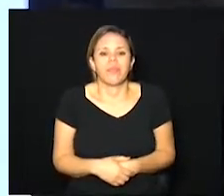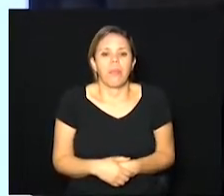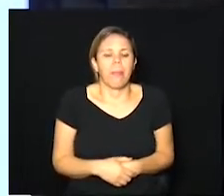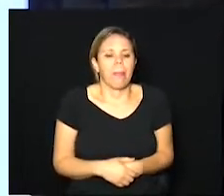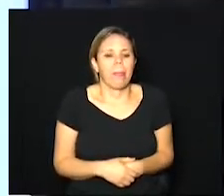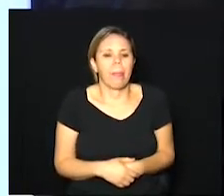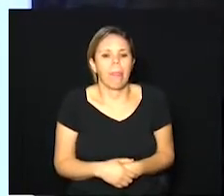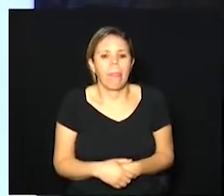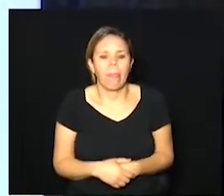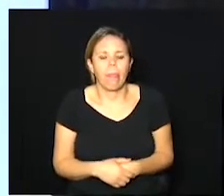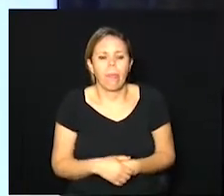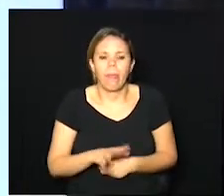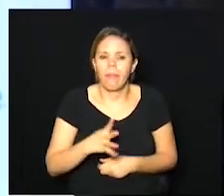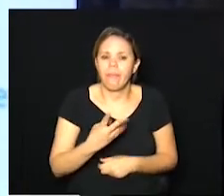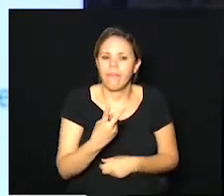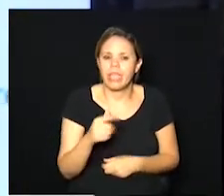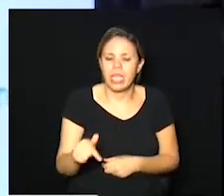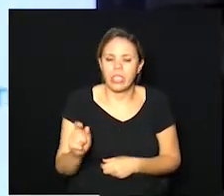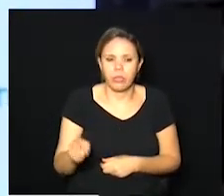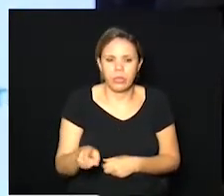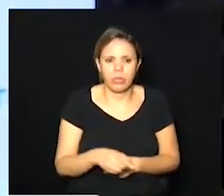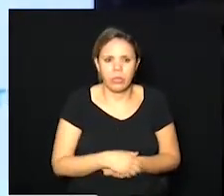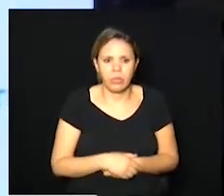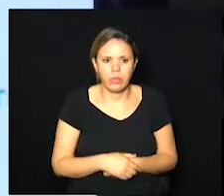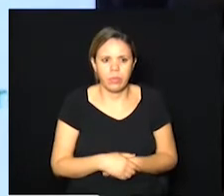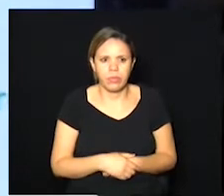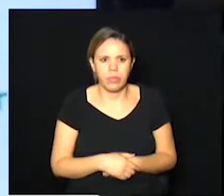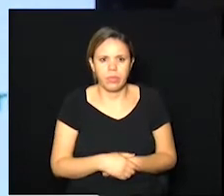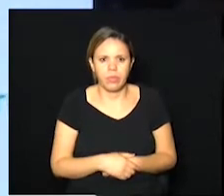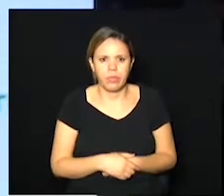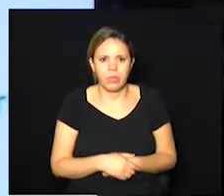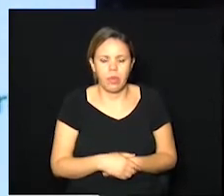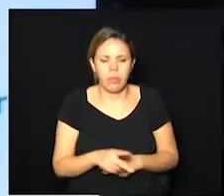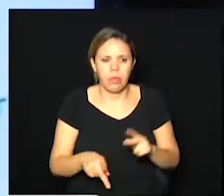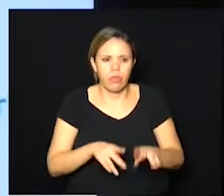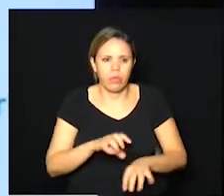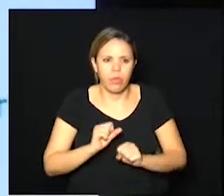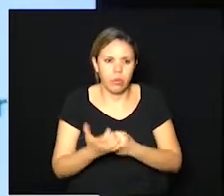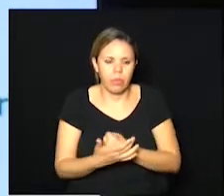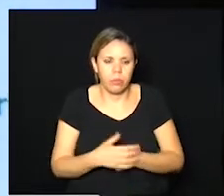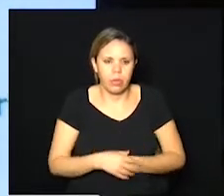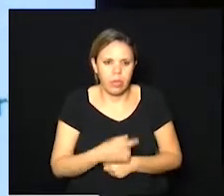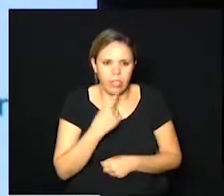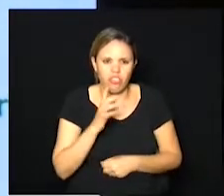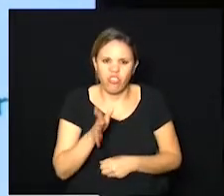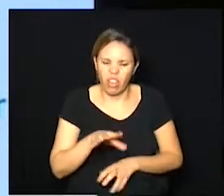então são cerca de 27 mil campineiros que já foram infectados